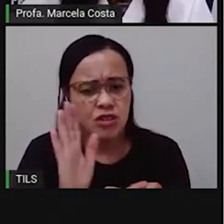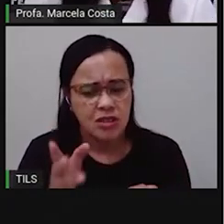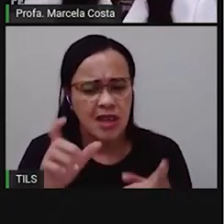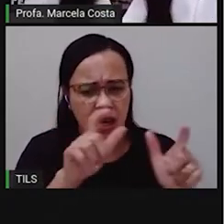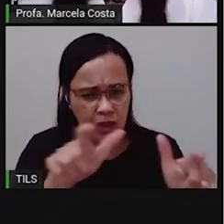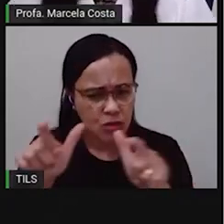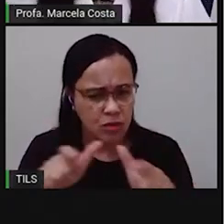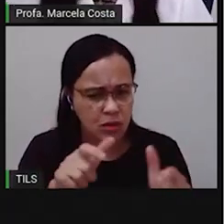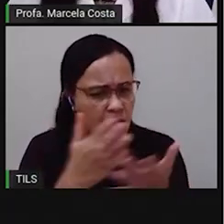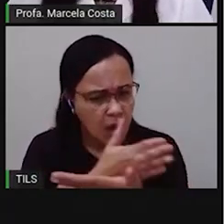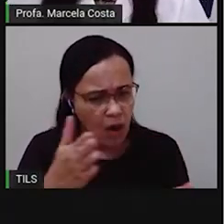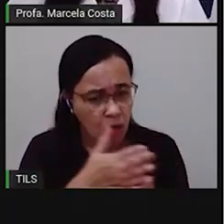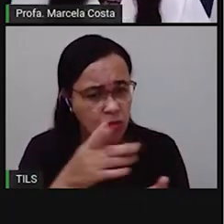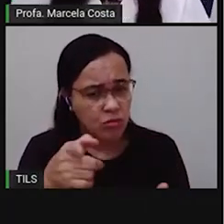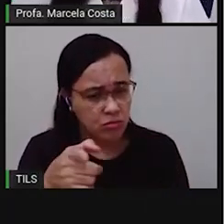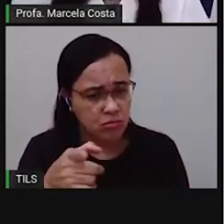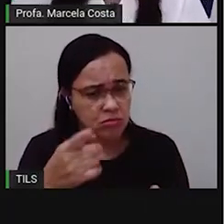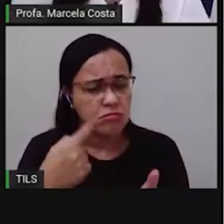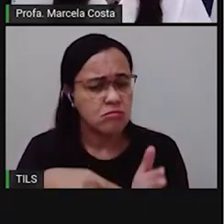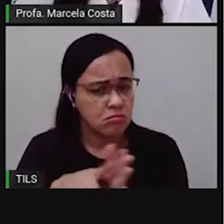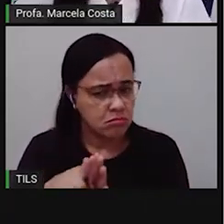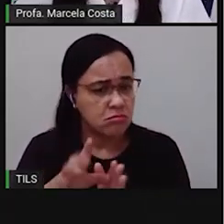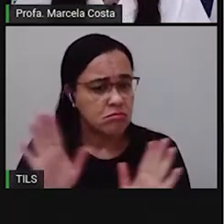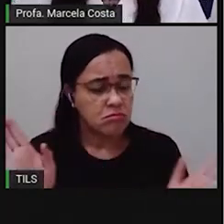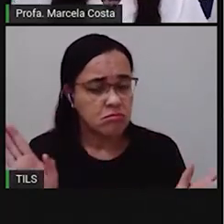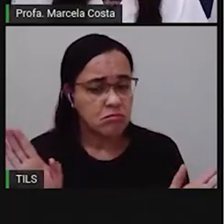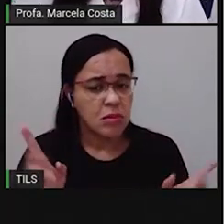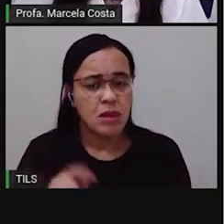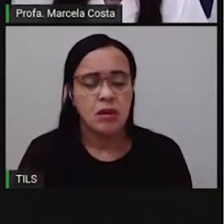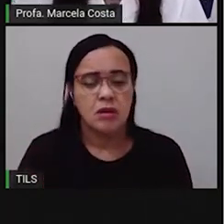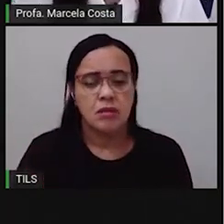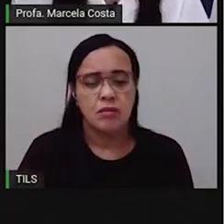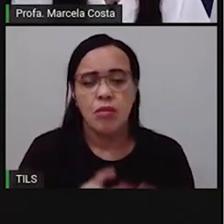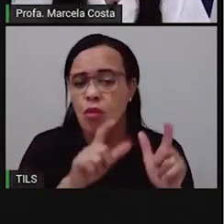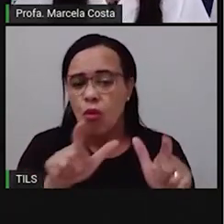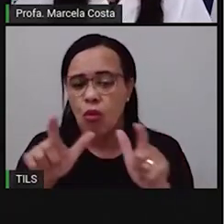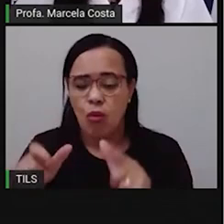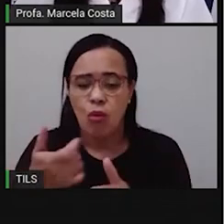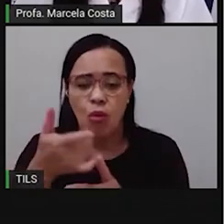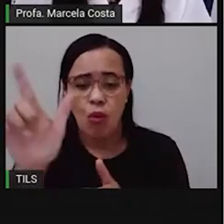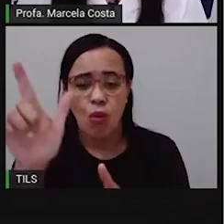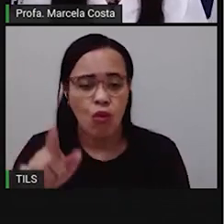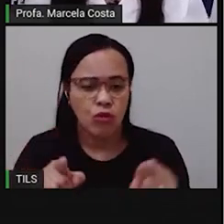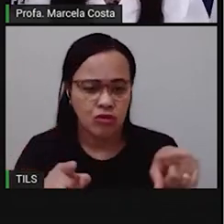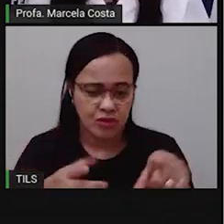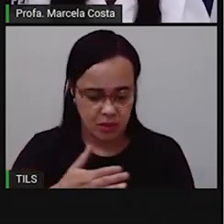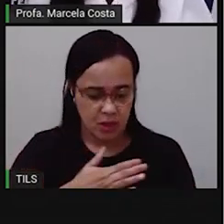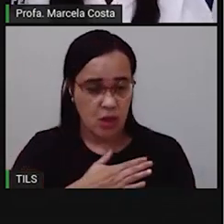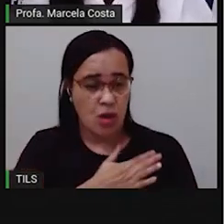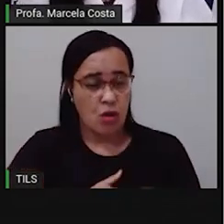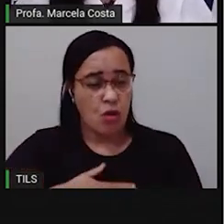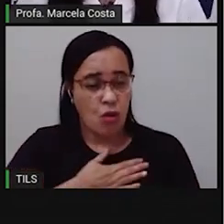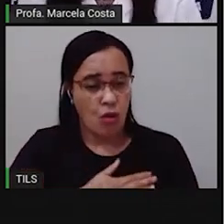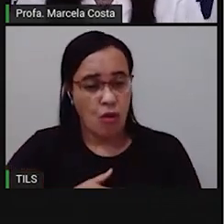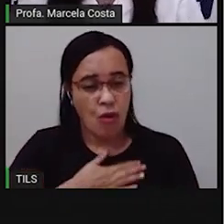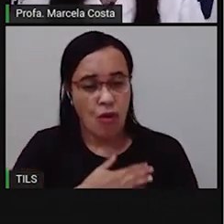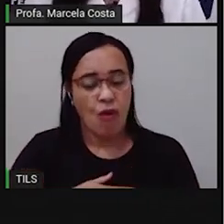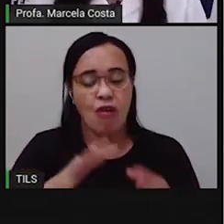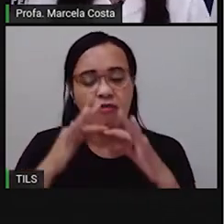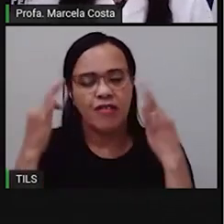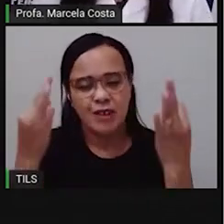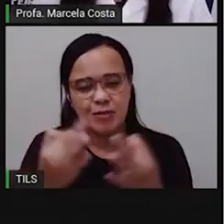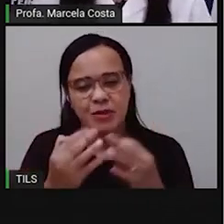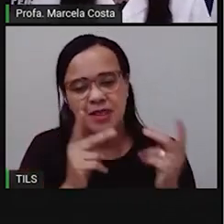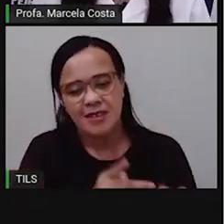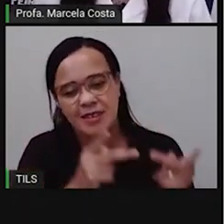Tem algum outro lugar da cidade que você gosta muito? Que vai você, seus familiares,